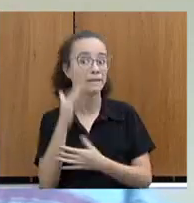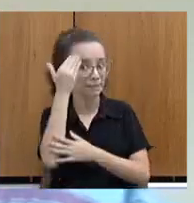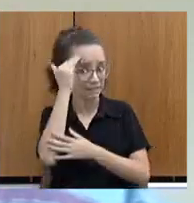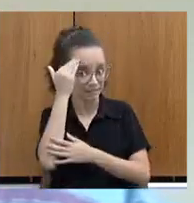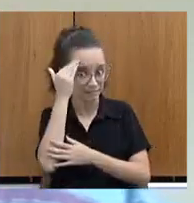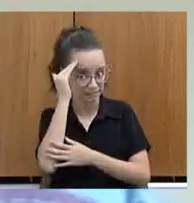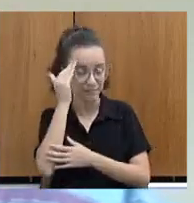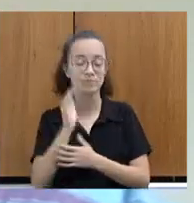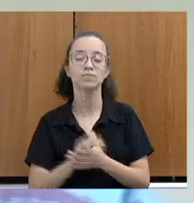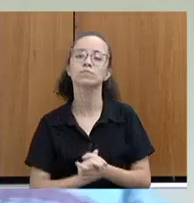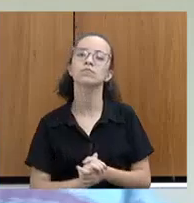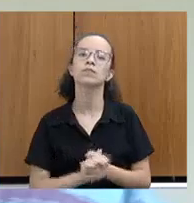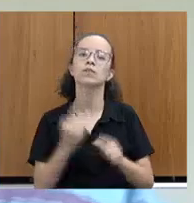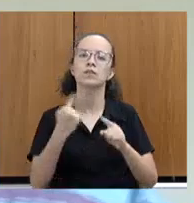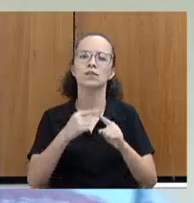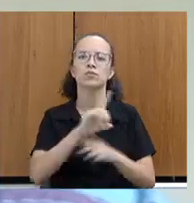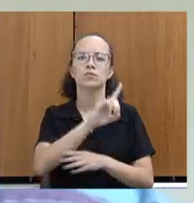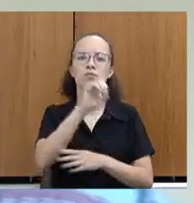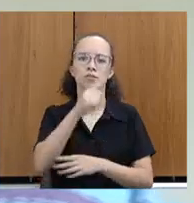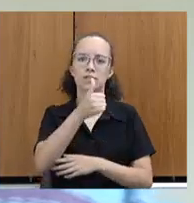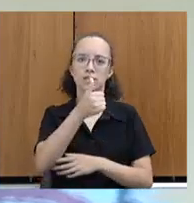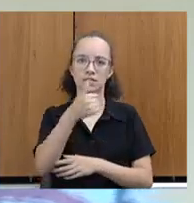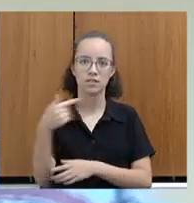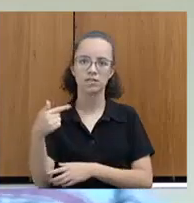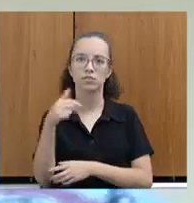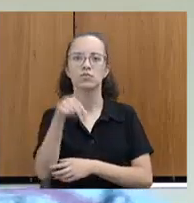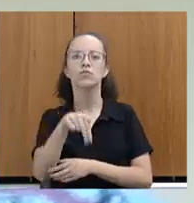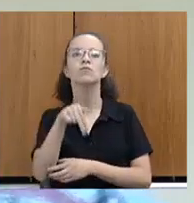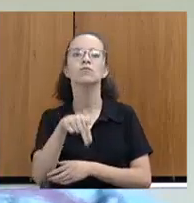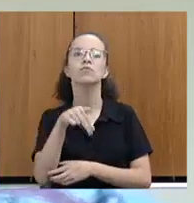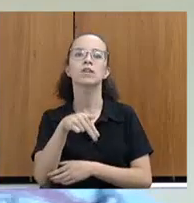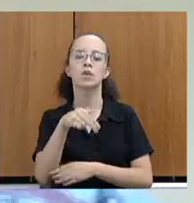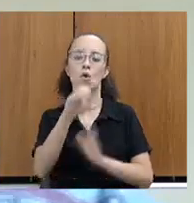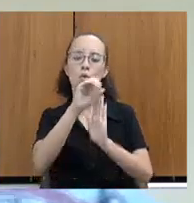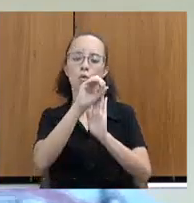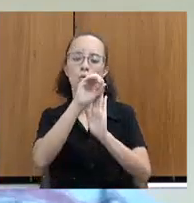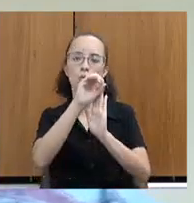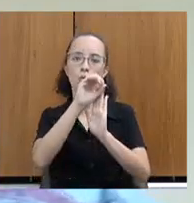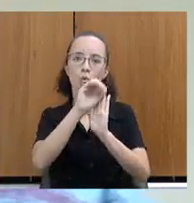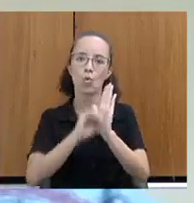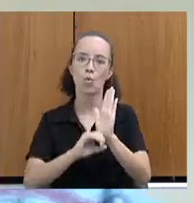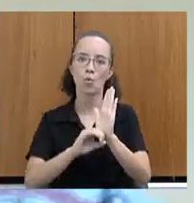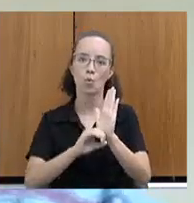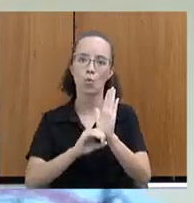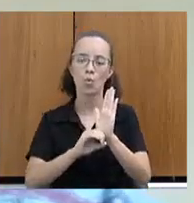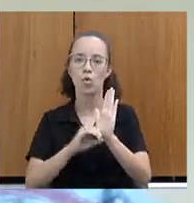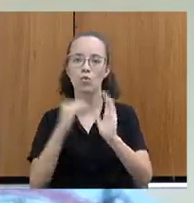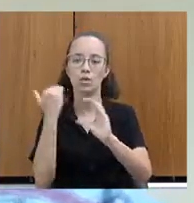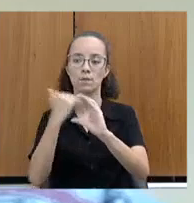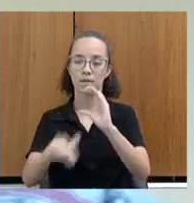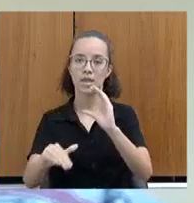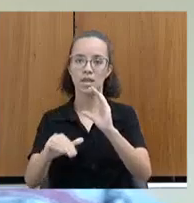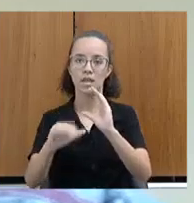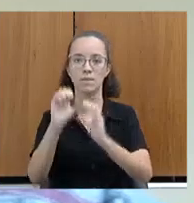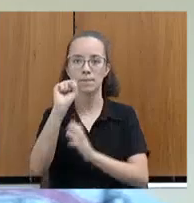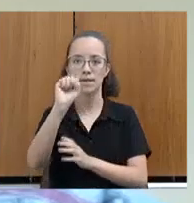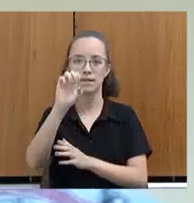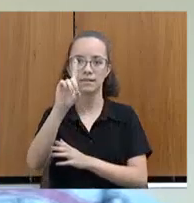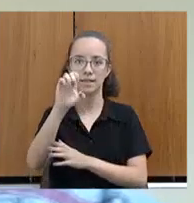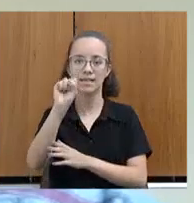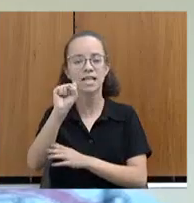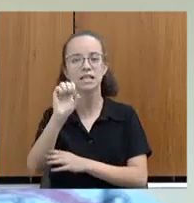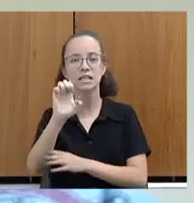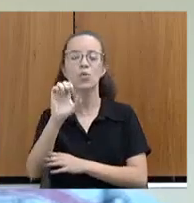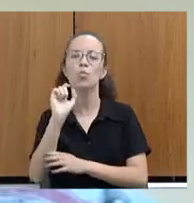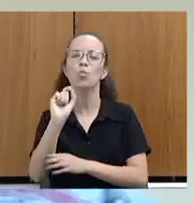Porque, dia 17 de novembro, eu encaminhei um ofício à CEDESI e ao Instituto de Direitos Humanos, pedindo que